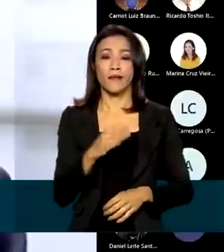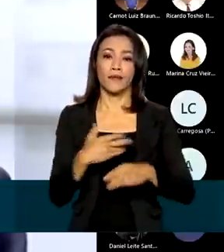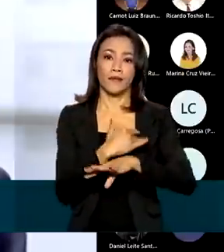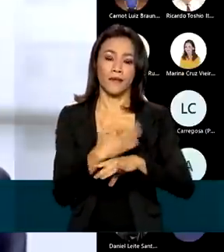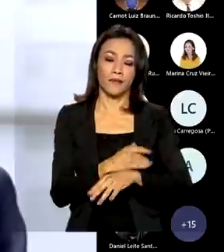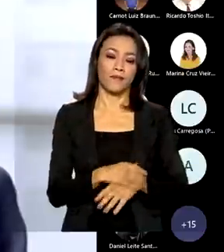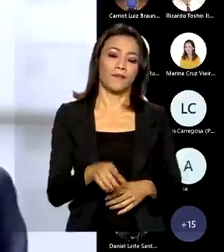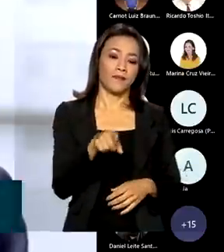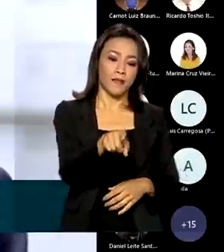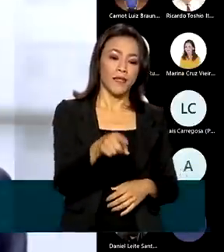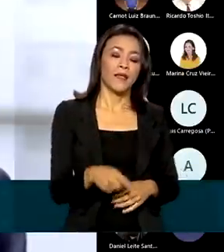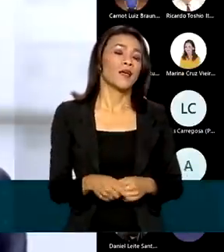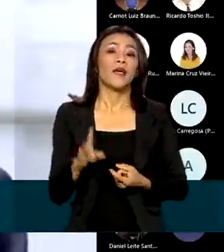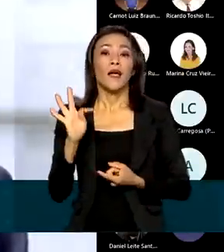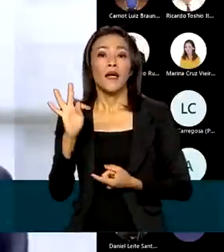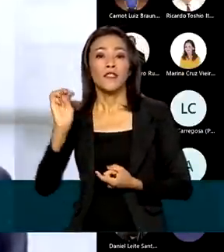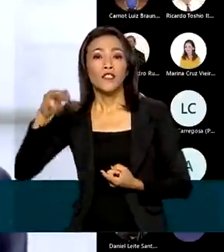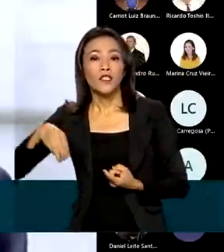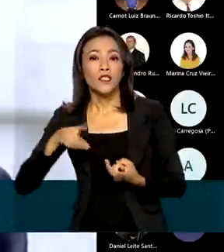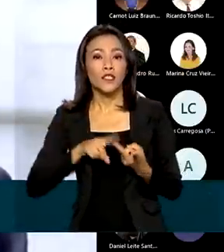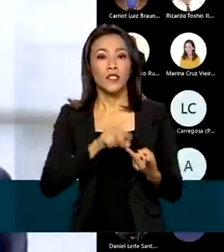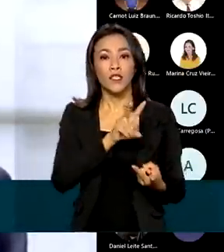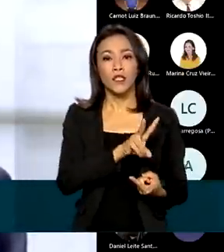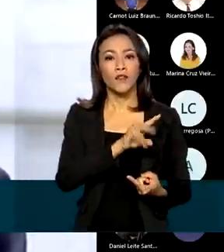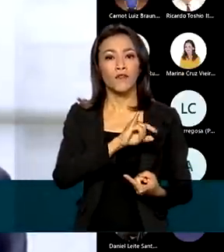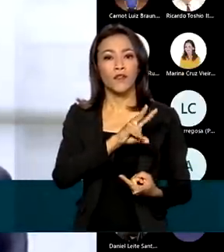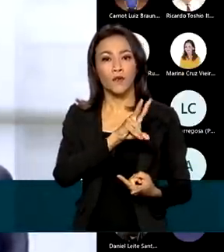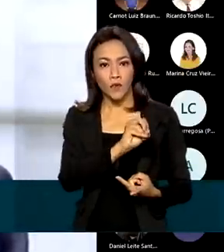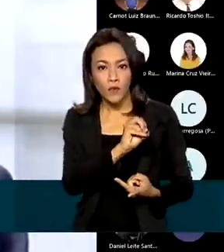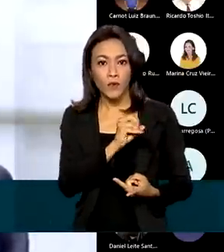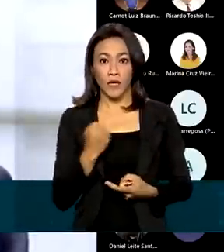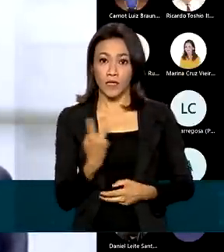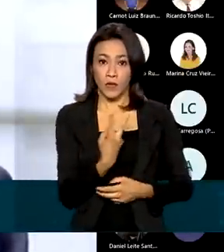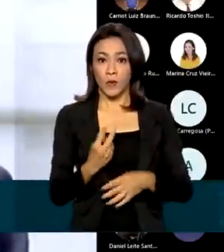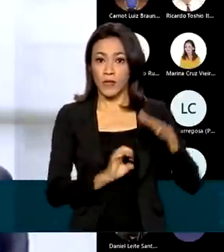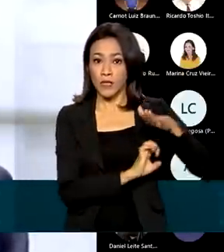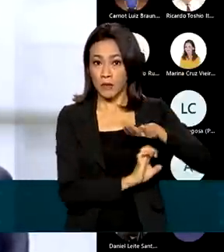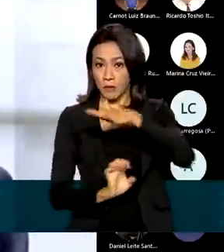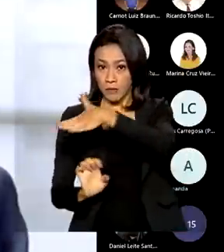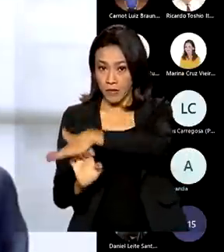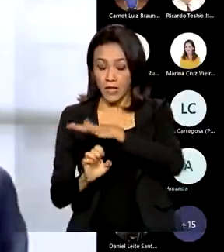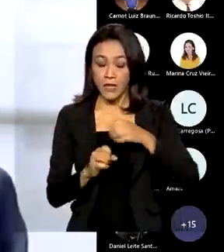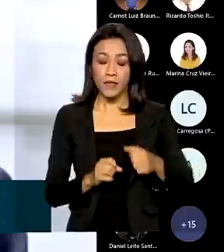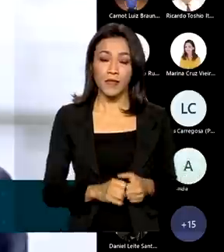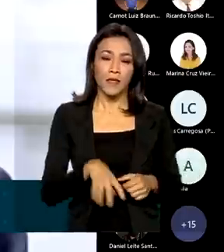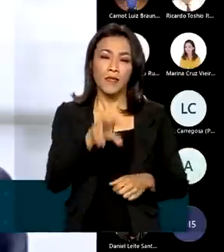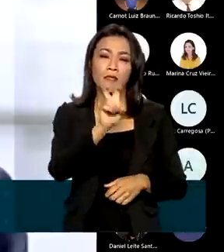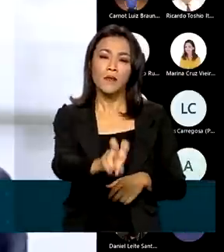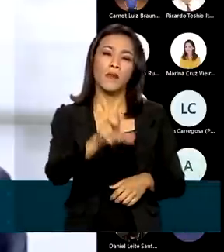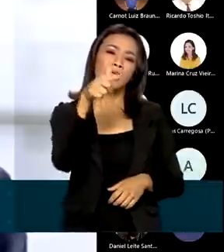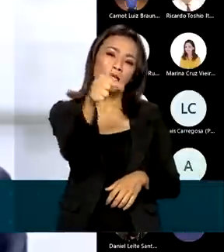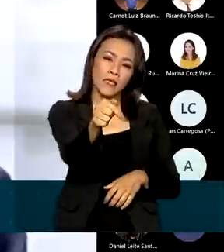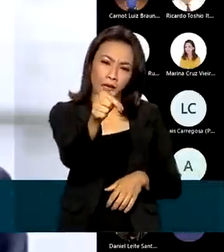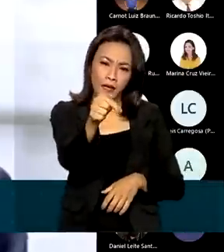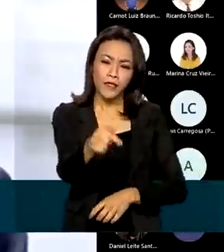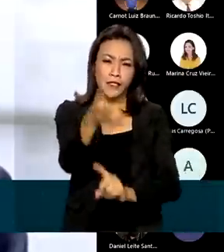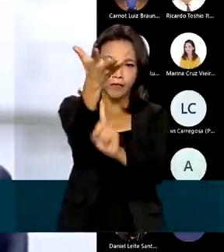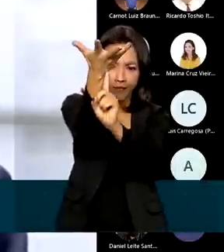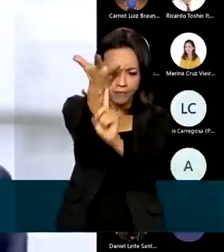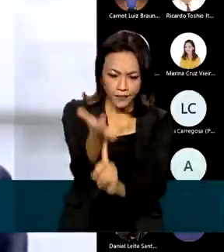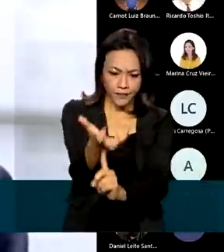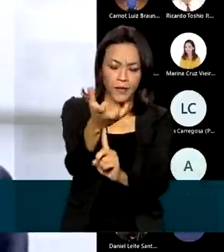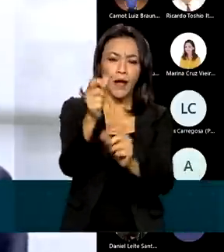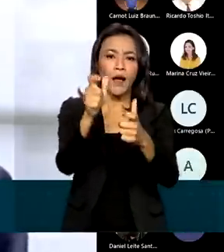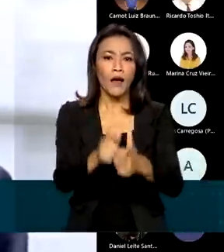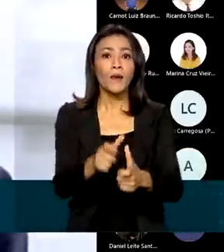claro, TIM e Vivo, somadas, né? Elas deverão ter, no mínimo, 57 antenas de 5G ativadas em Belém,